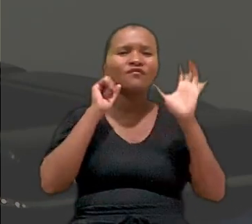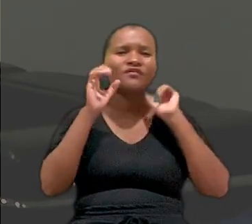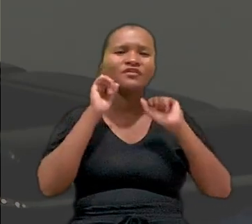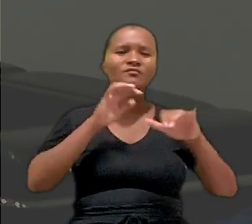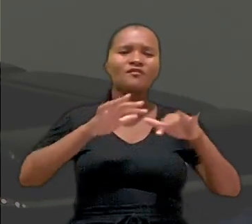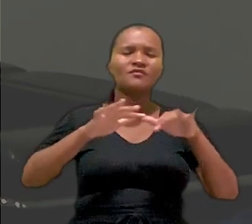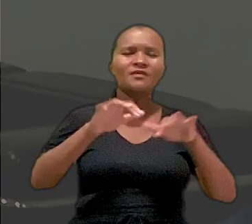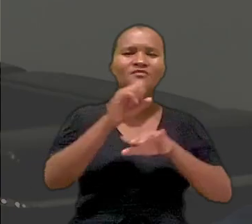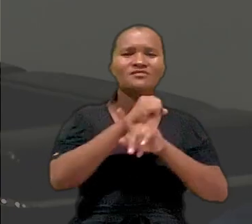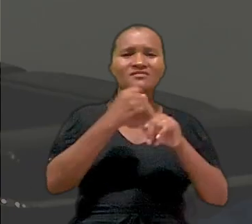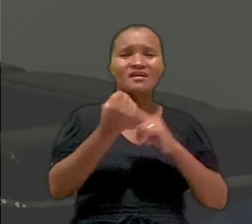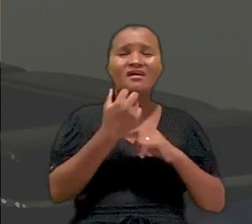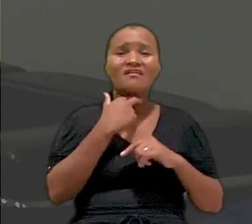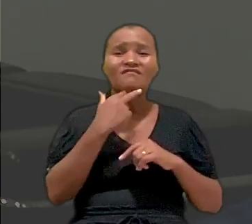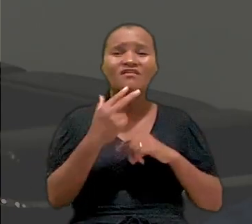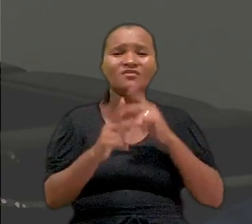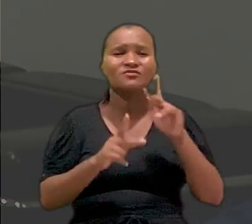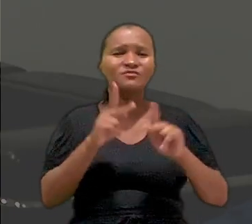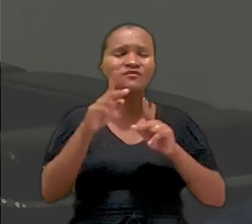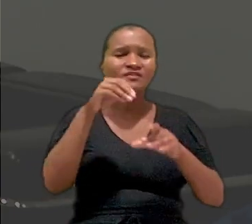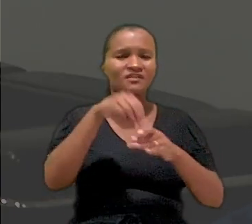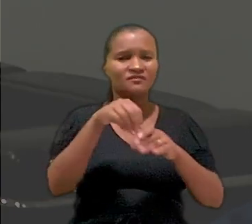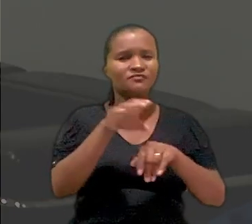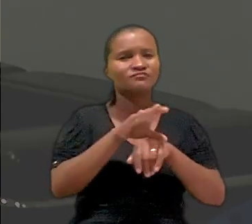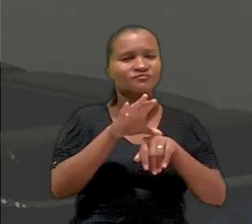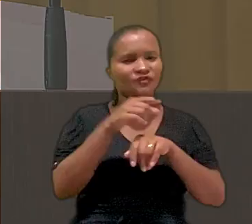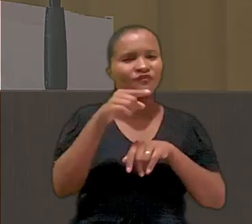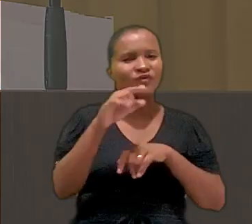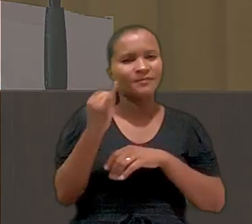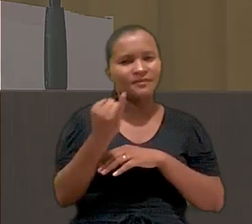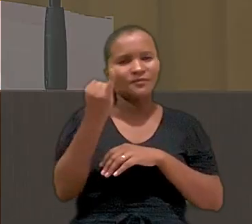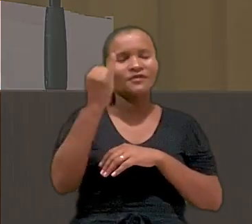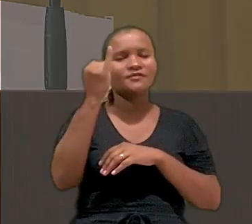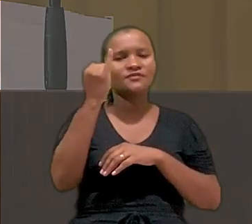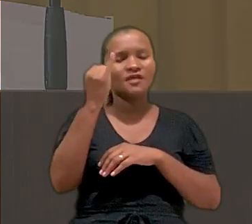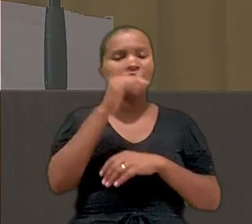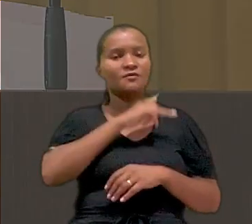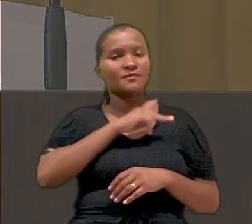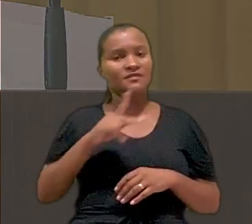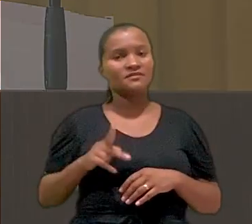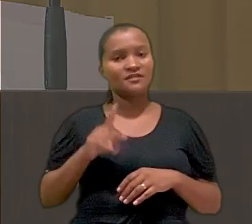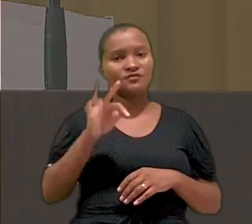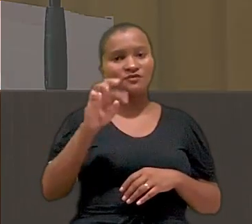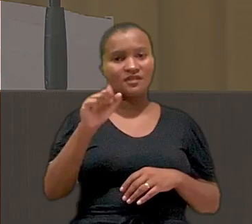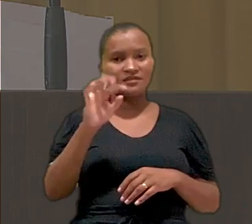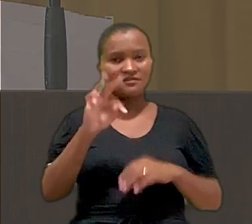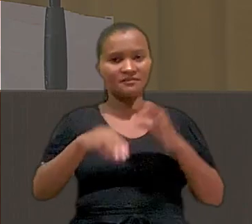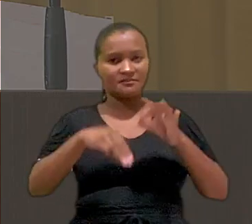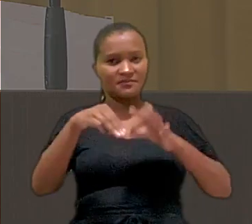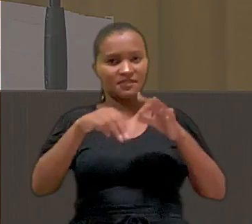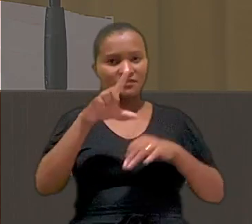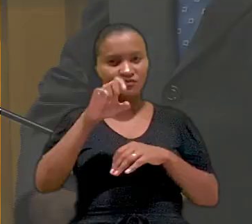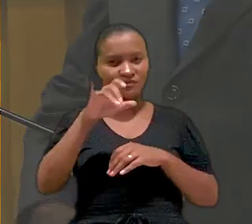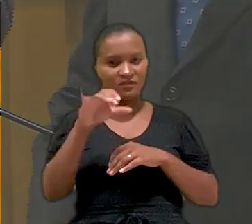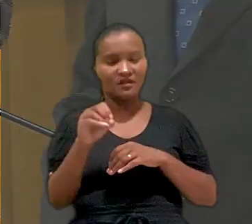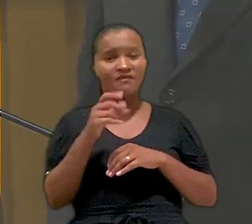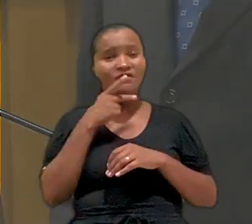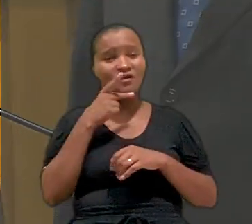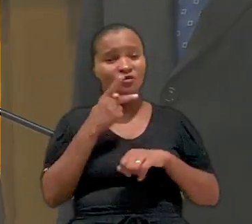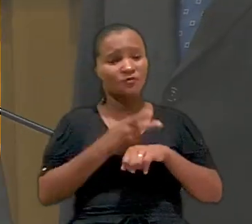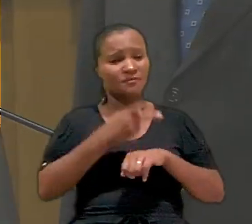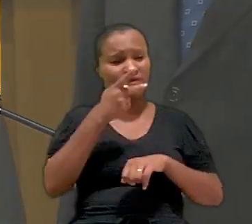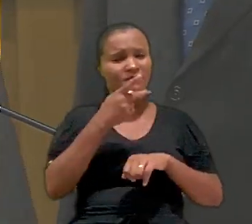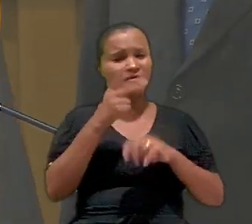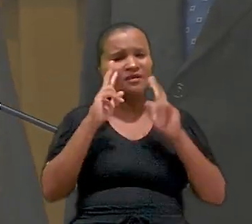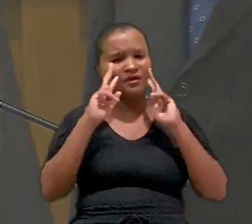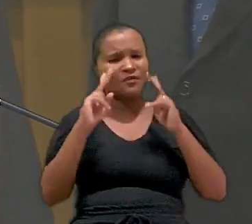sociais, a voz do povo dentro da Constituição foi bastante importante. O presidente do TST, ministro Lélio Bentes Corrêa, afirmou que